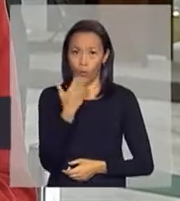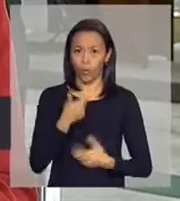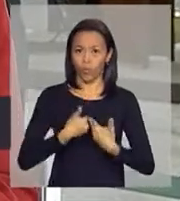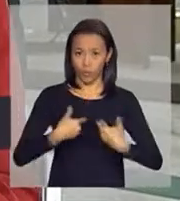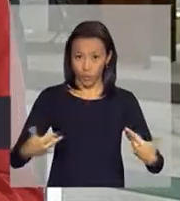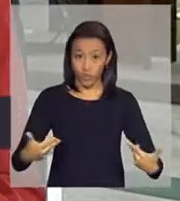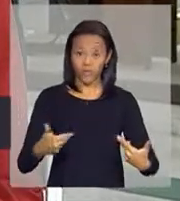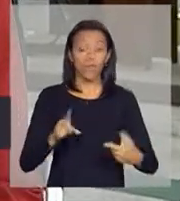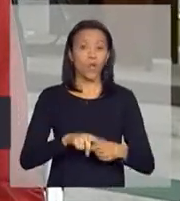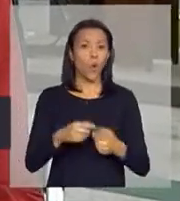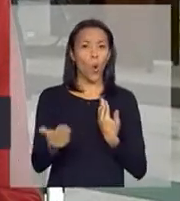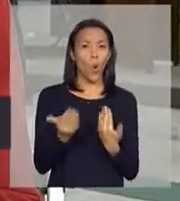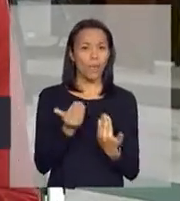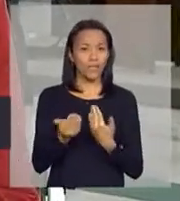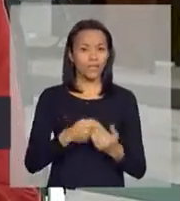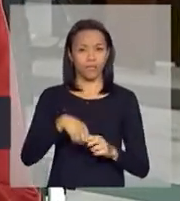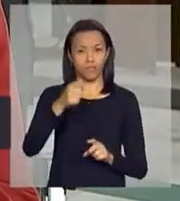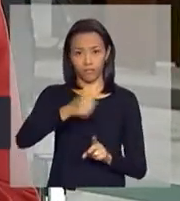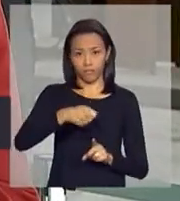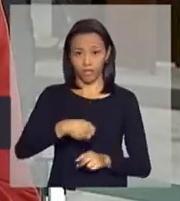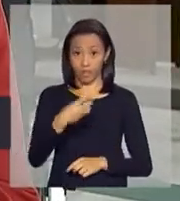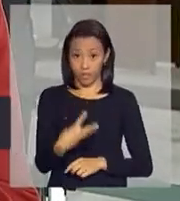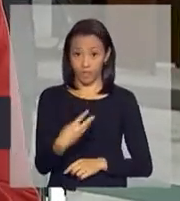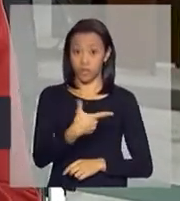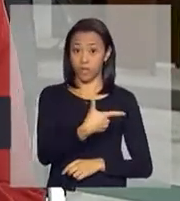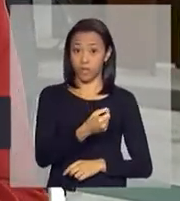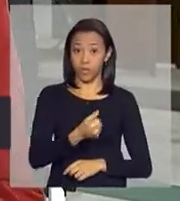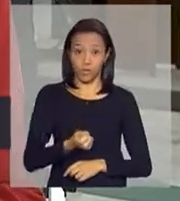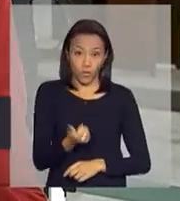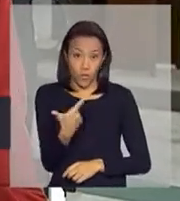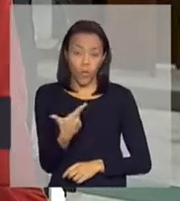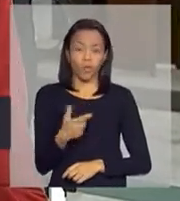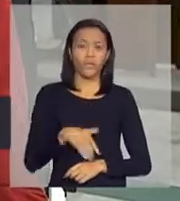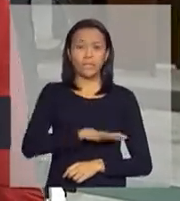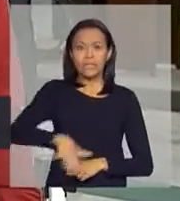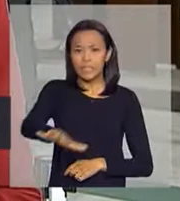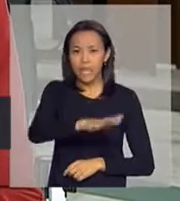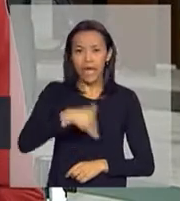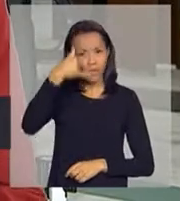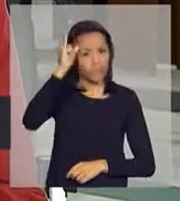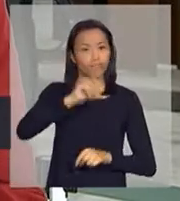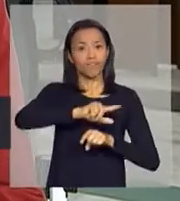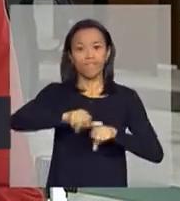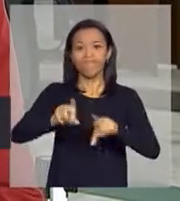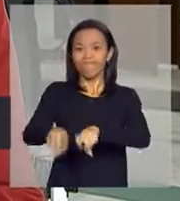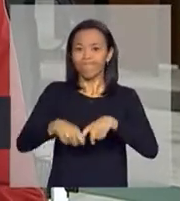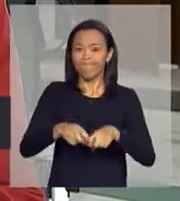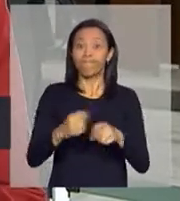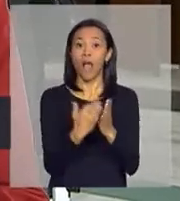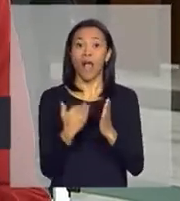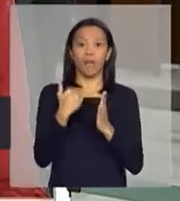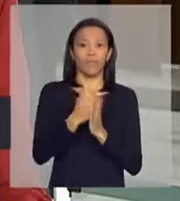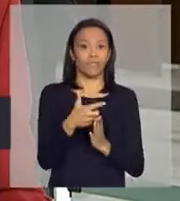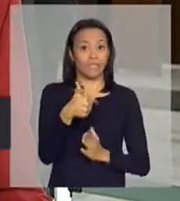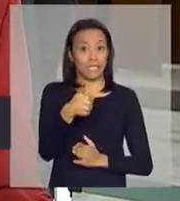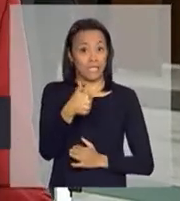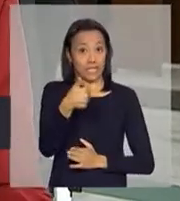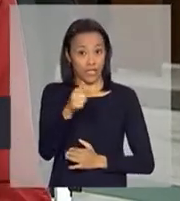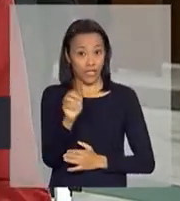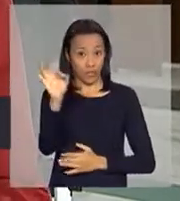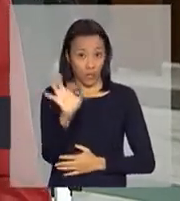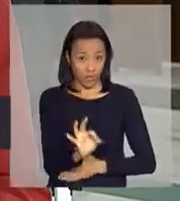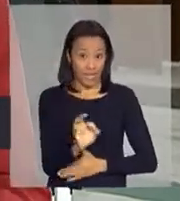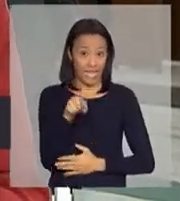na comparação com o primeiro trimestre de 2012, a agropecuária cresceu 17%. E essa